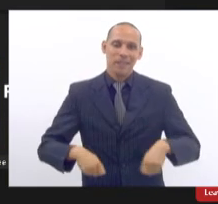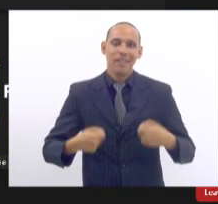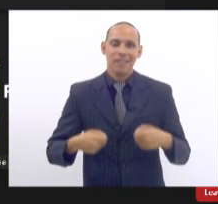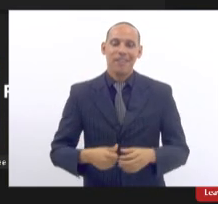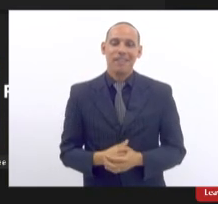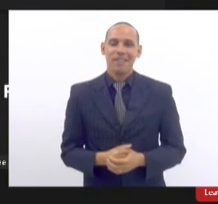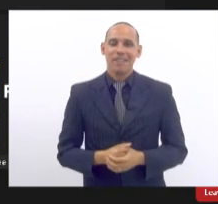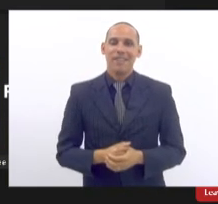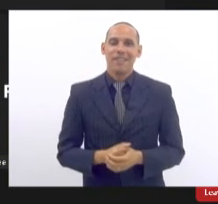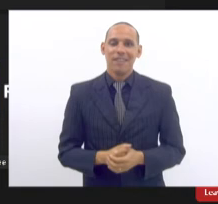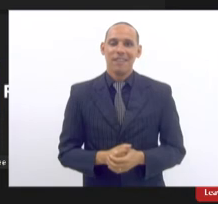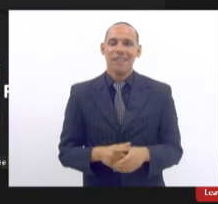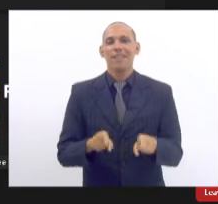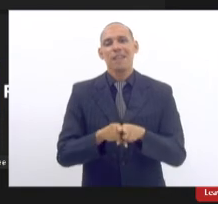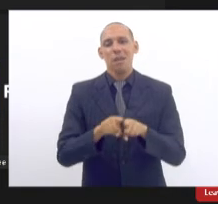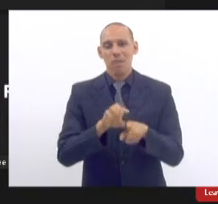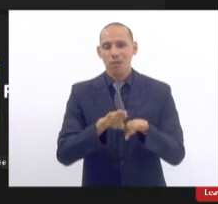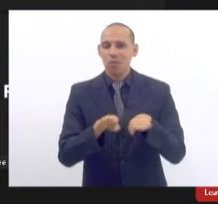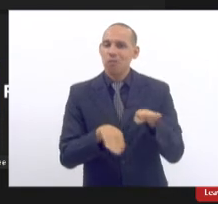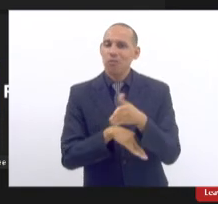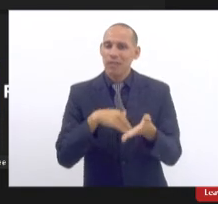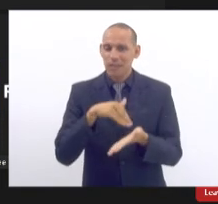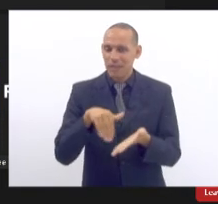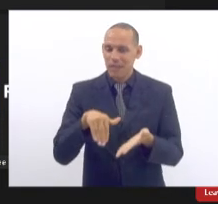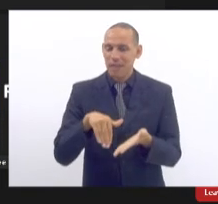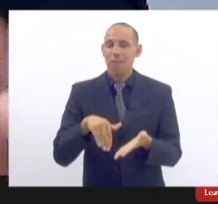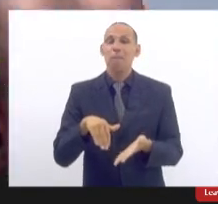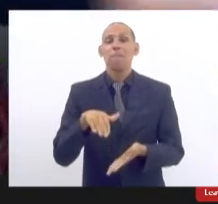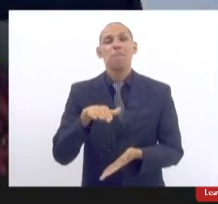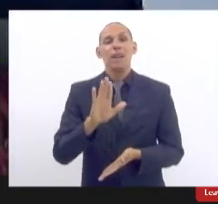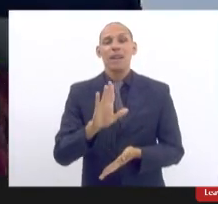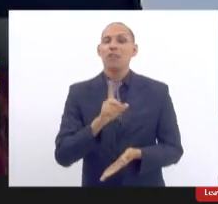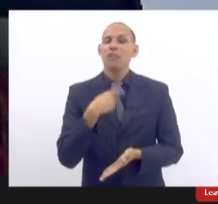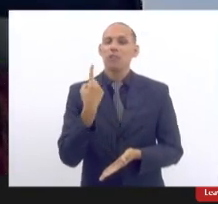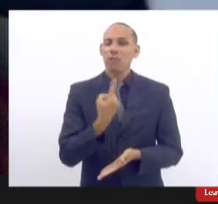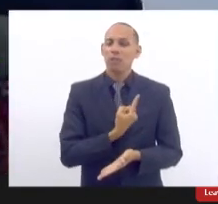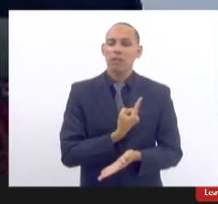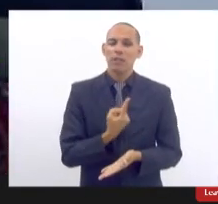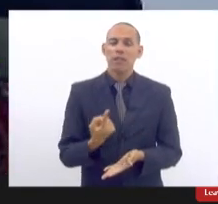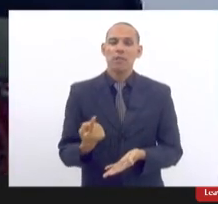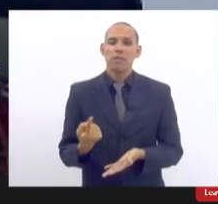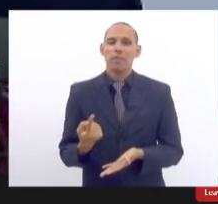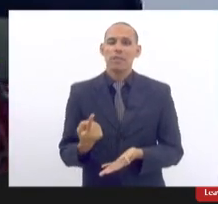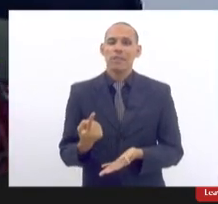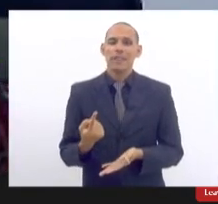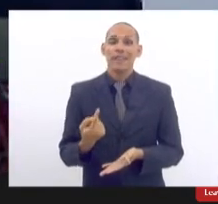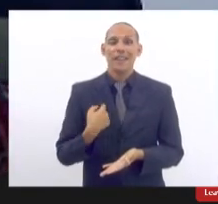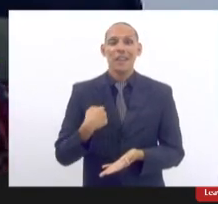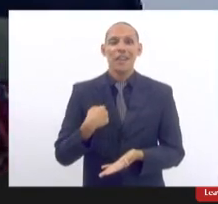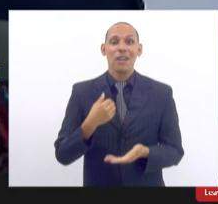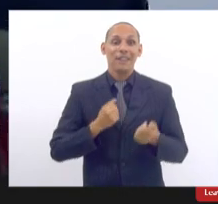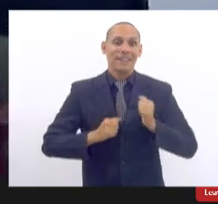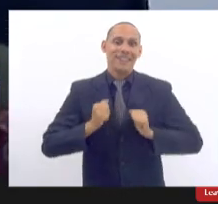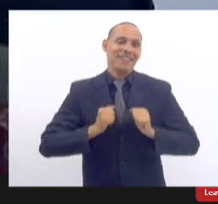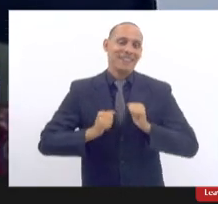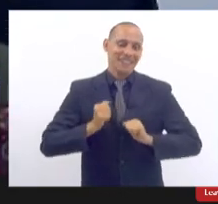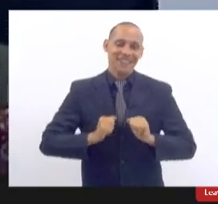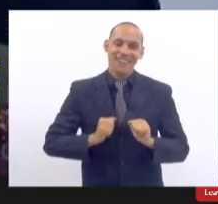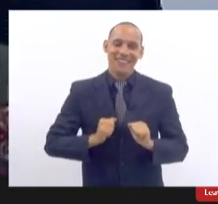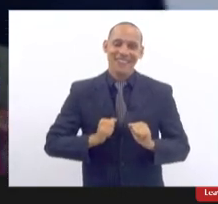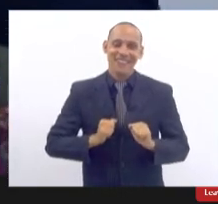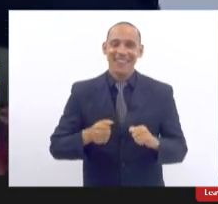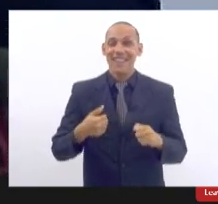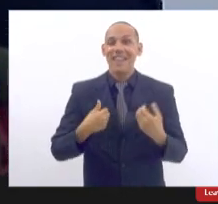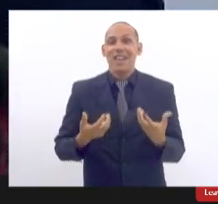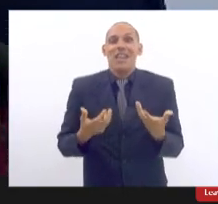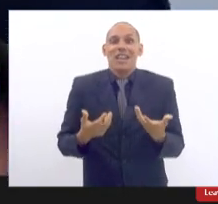subsecretária etc mas para nós temos eu sou aquele eco ansioso de plantão eu